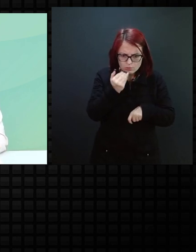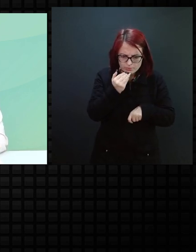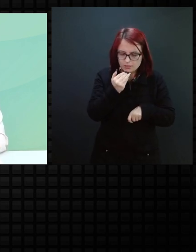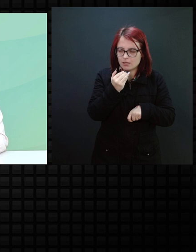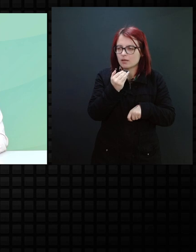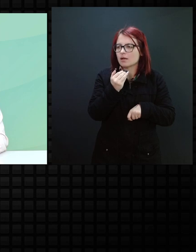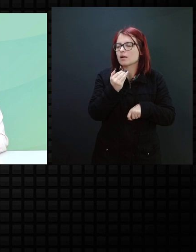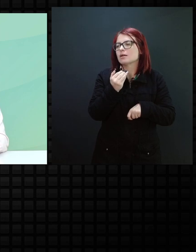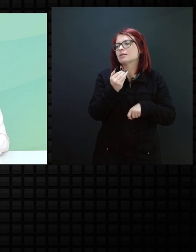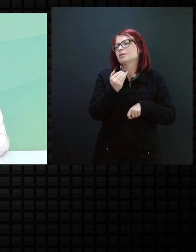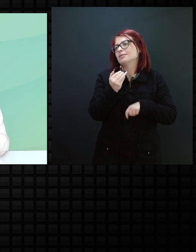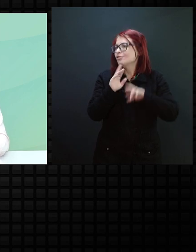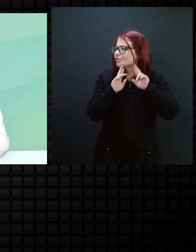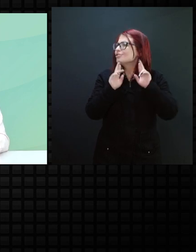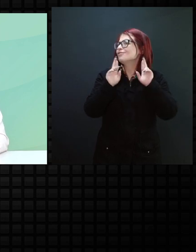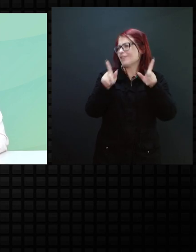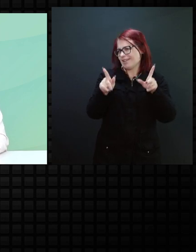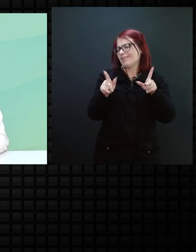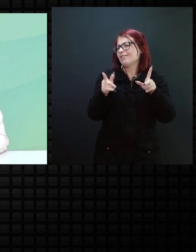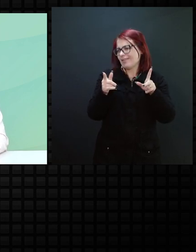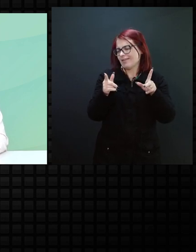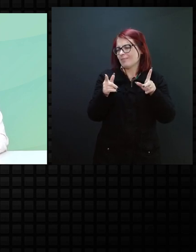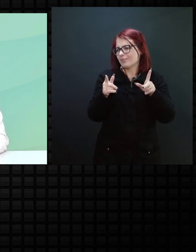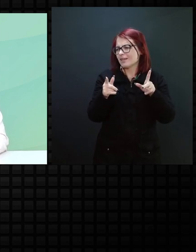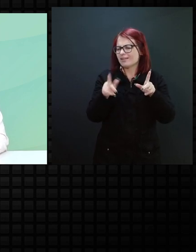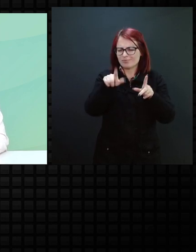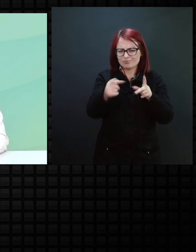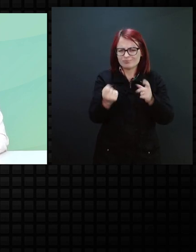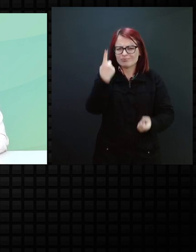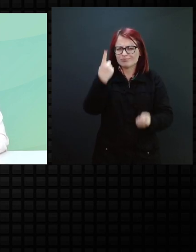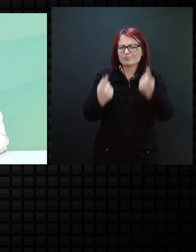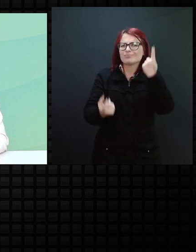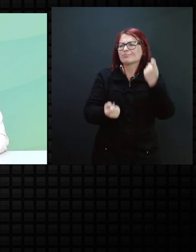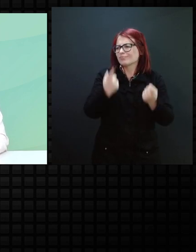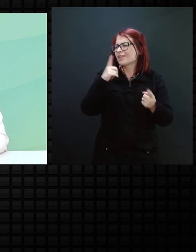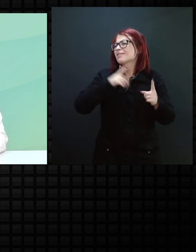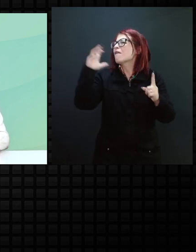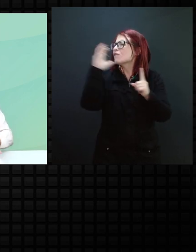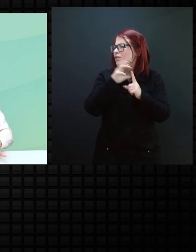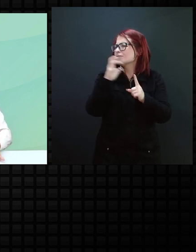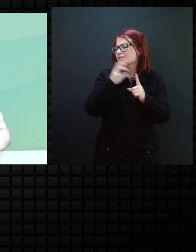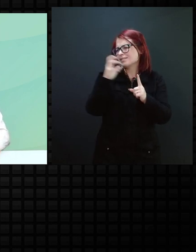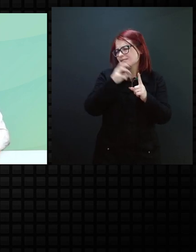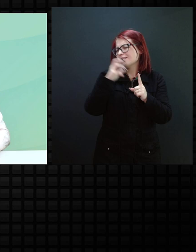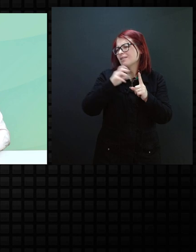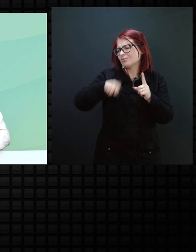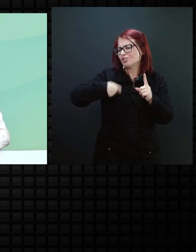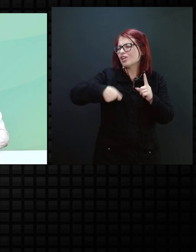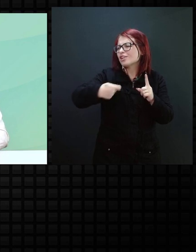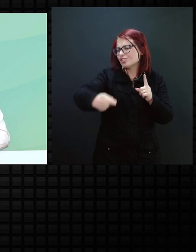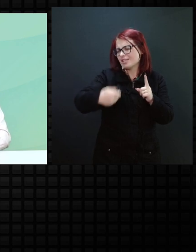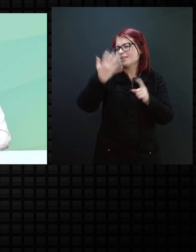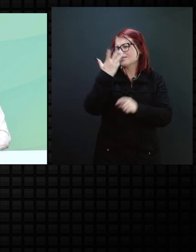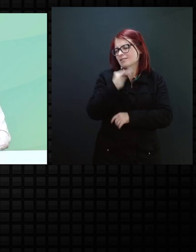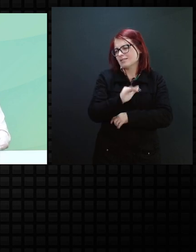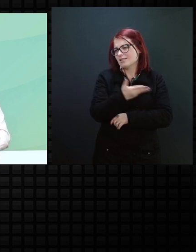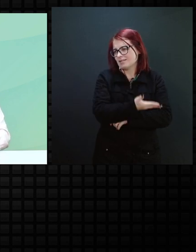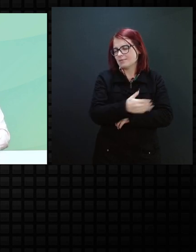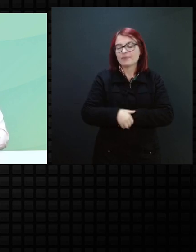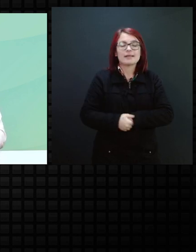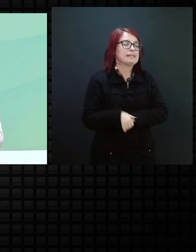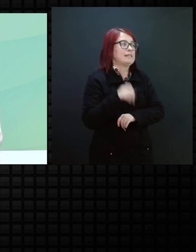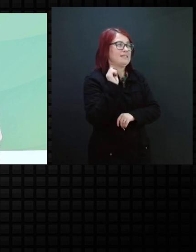Então, todos esses fatores influenciam no dia a dia dessa criança, né? Isso. Porque, na verdade,